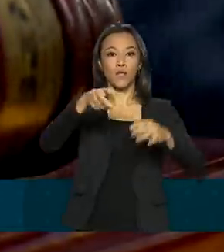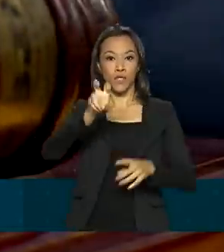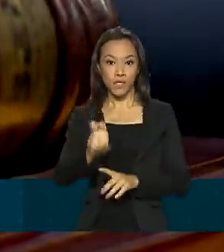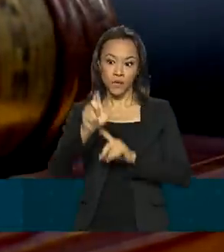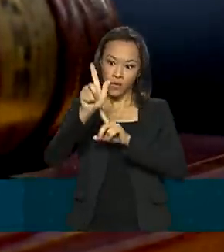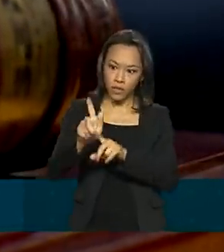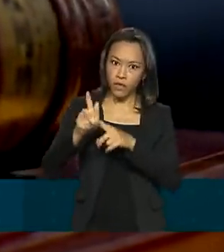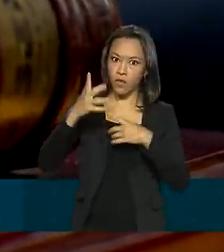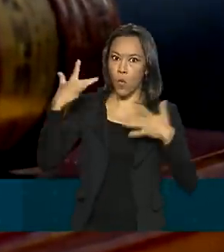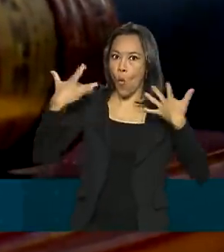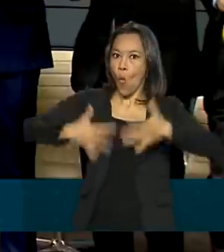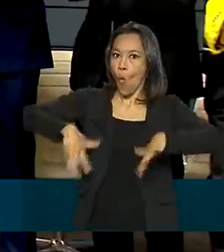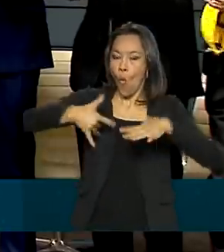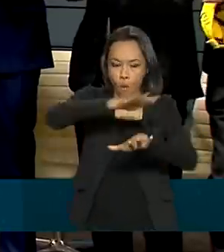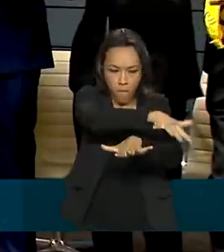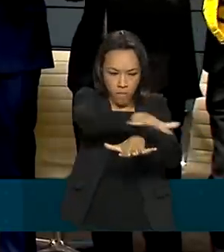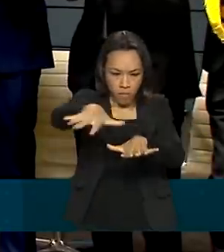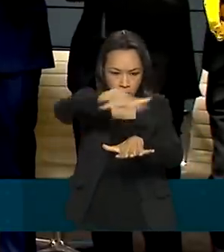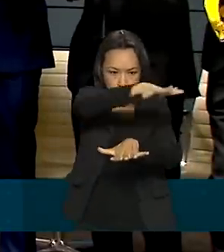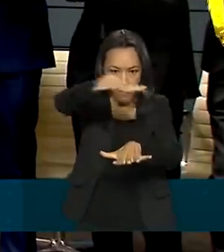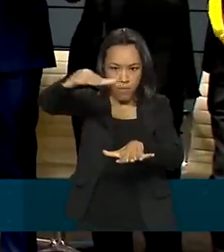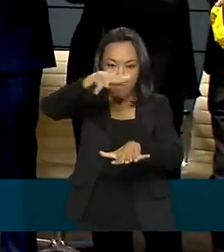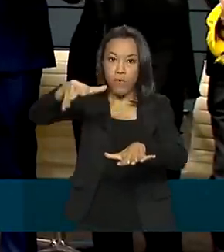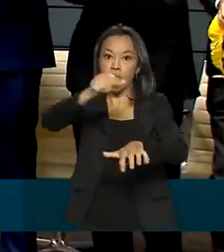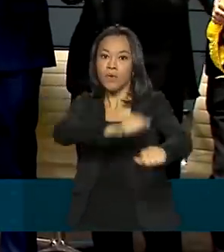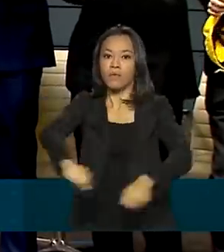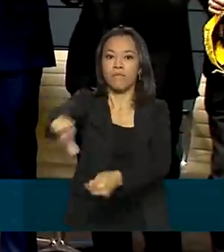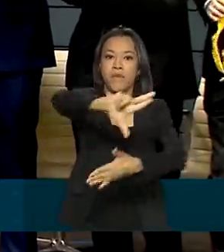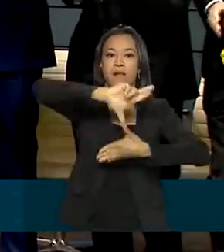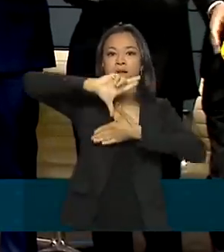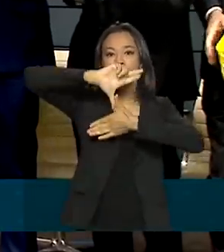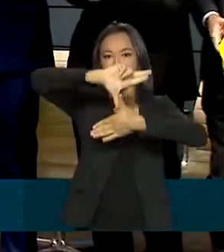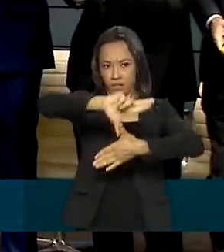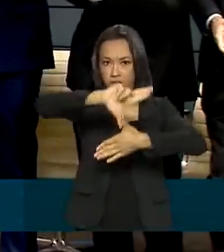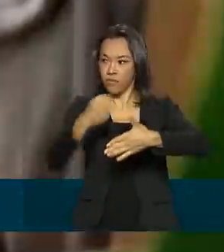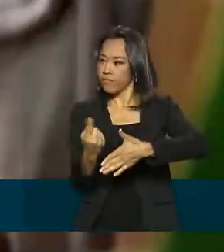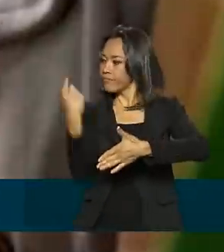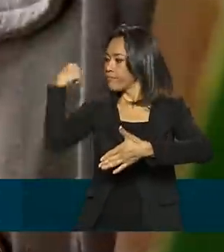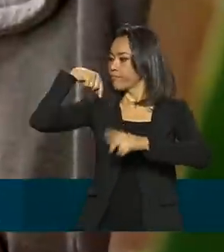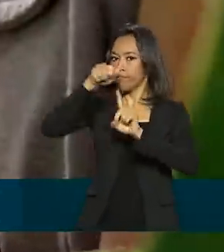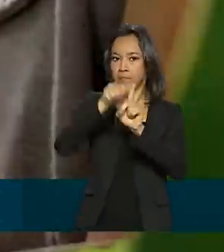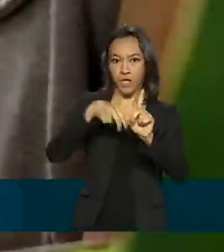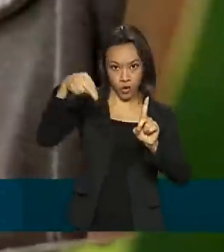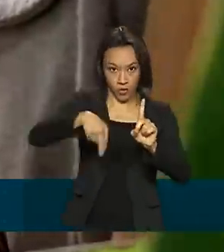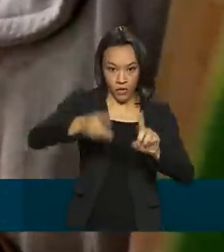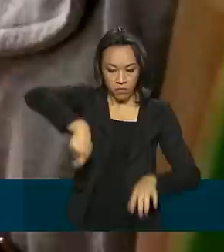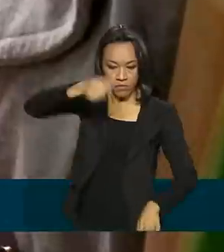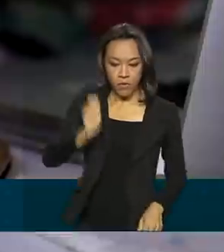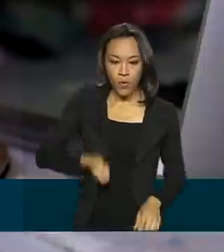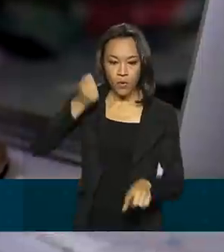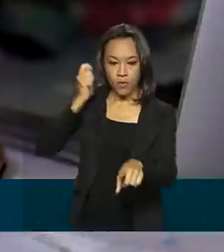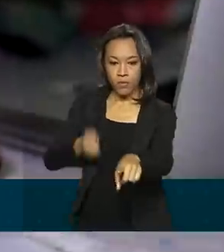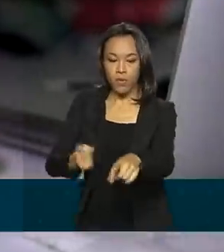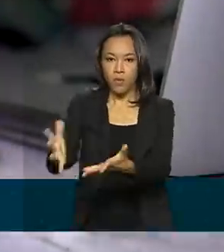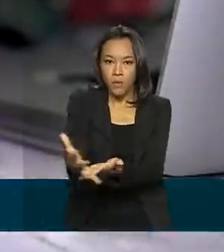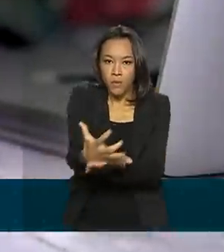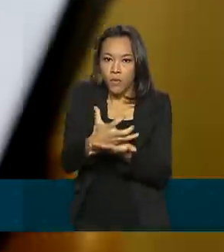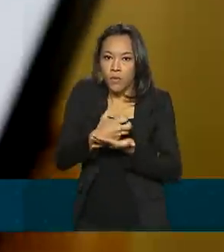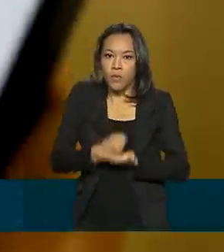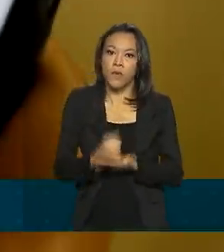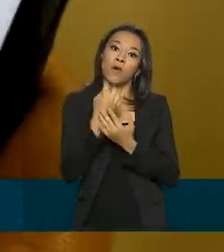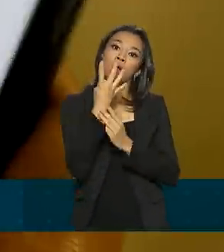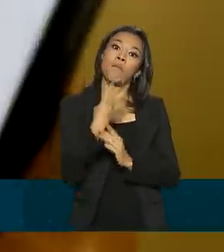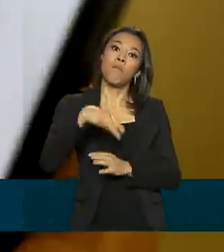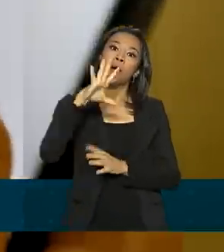oferta de radiofrequências da América Latina. Realizado em novembro, arrecadou mais de 47 bilhões de